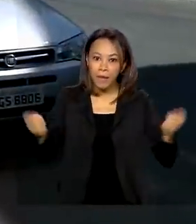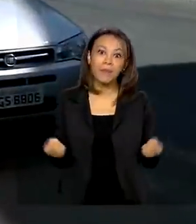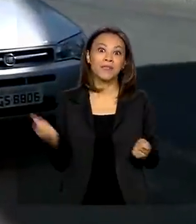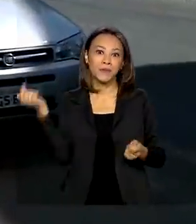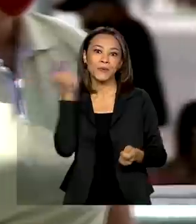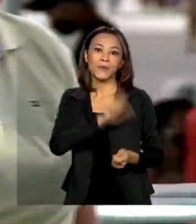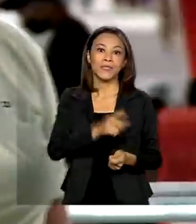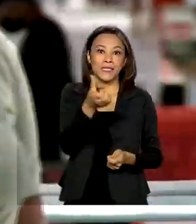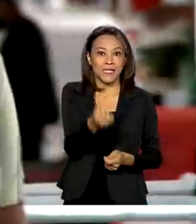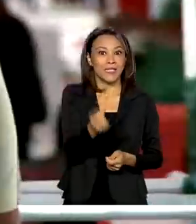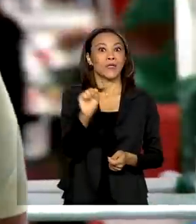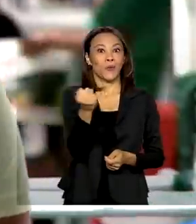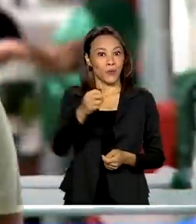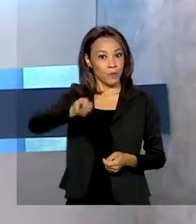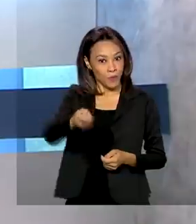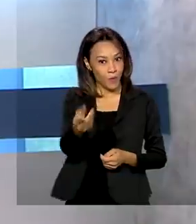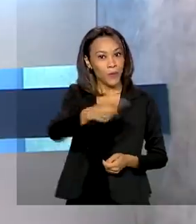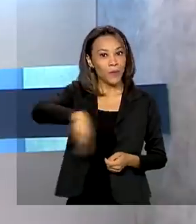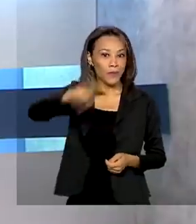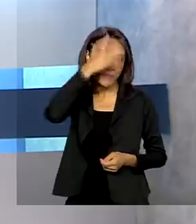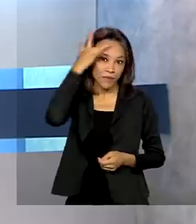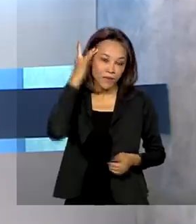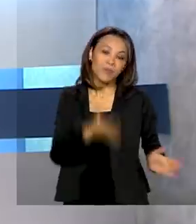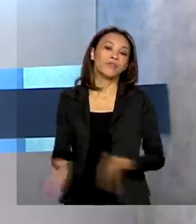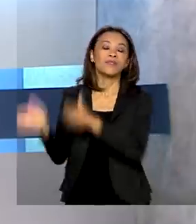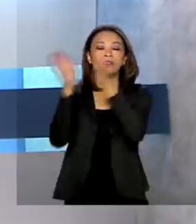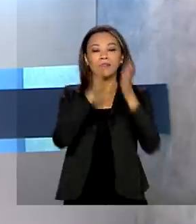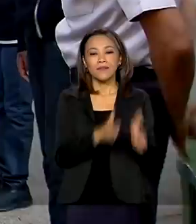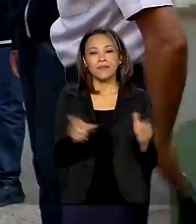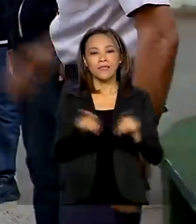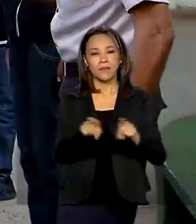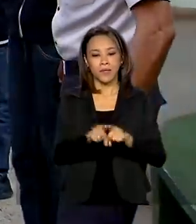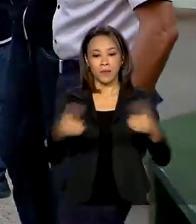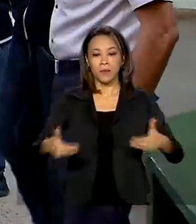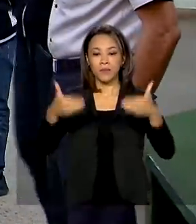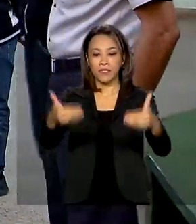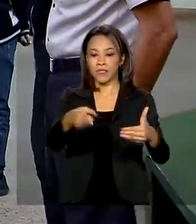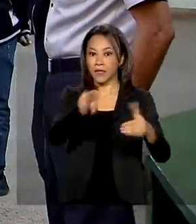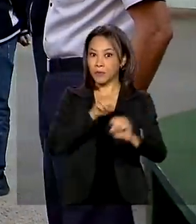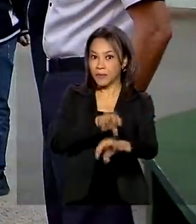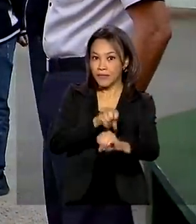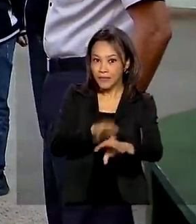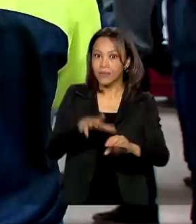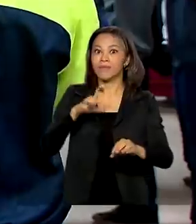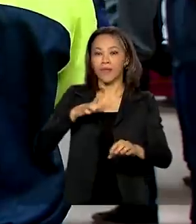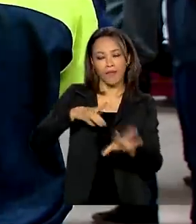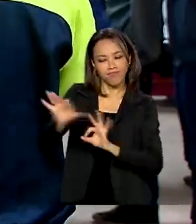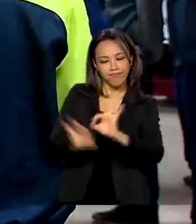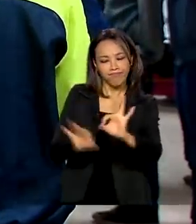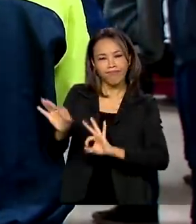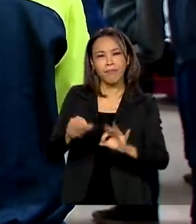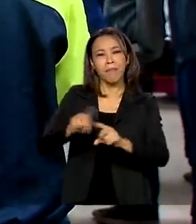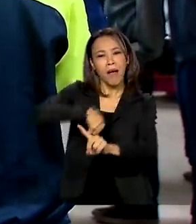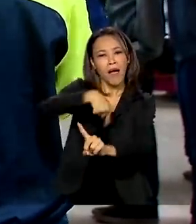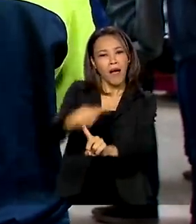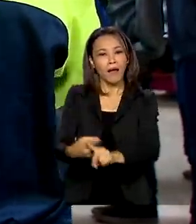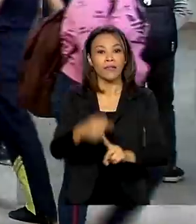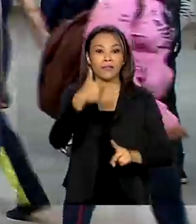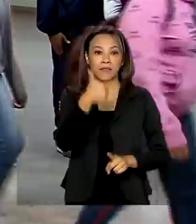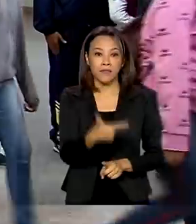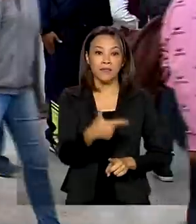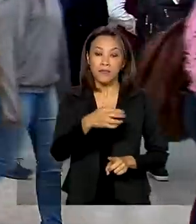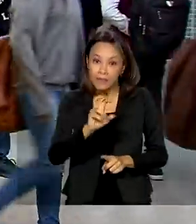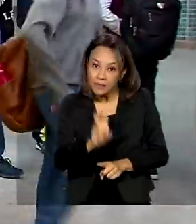milhões de brasileiros. E veja também, Ministério da Educação prevê mais de 54 novas